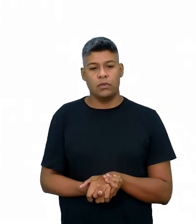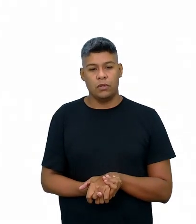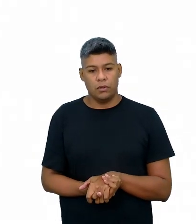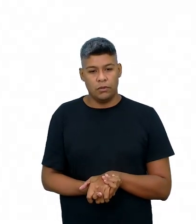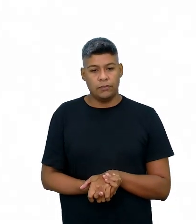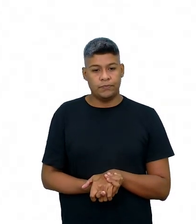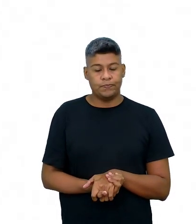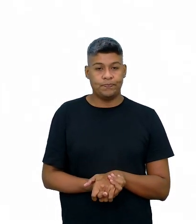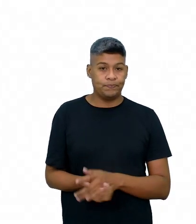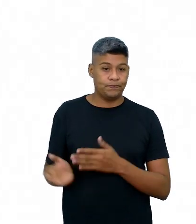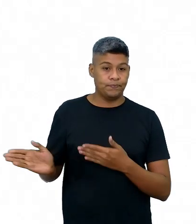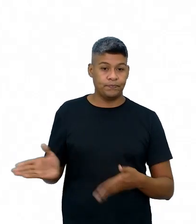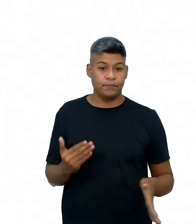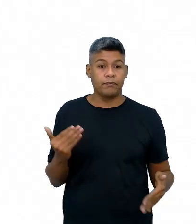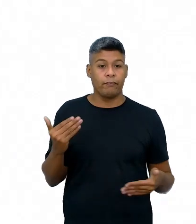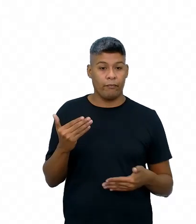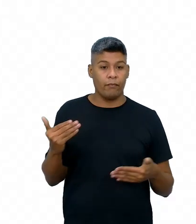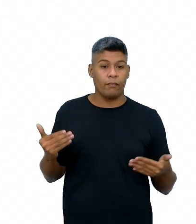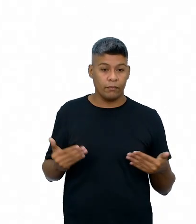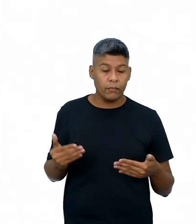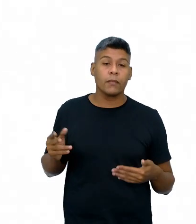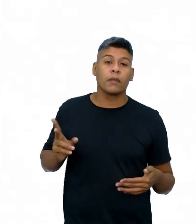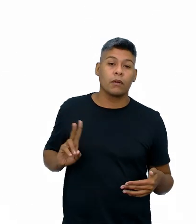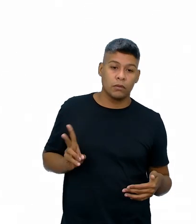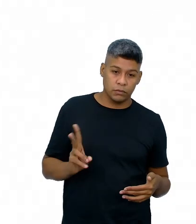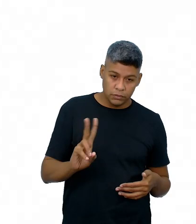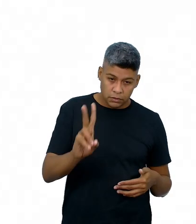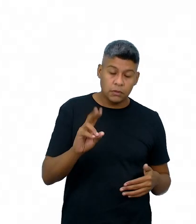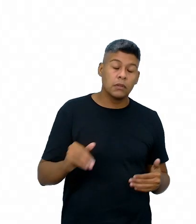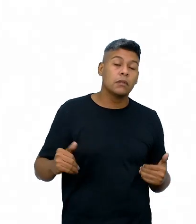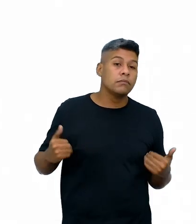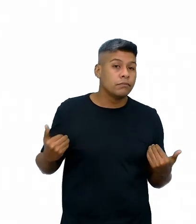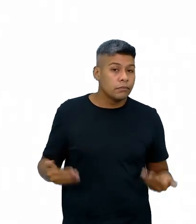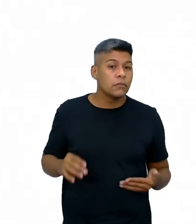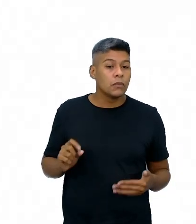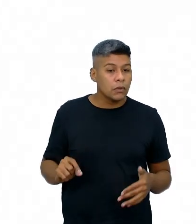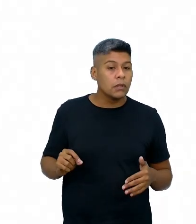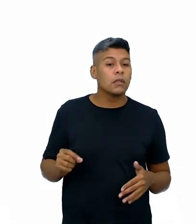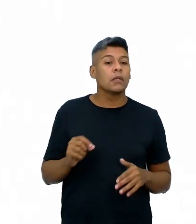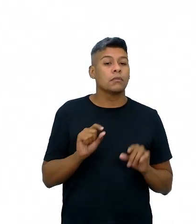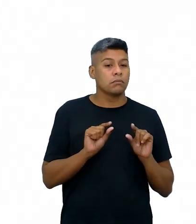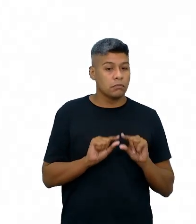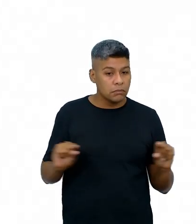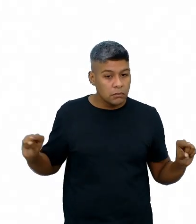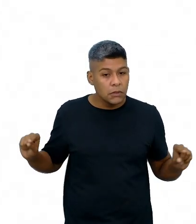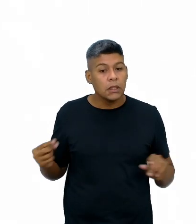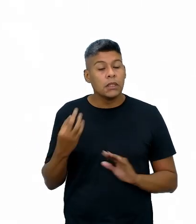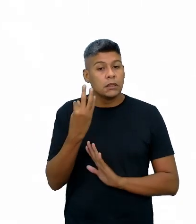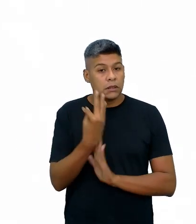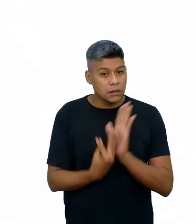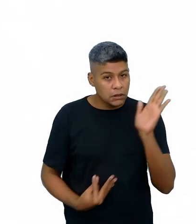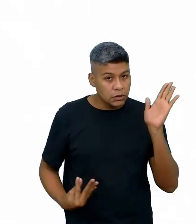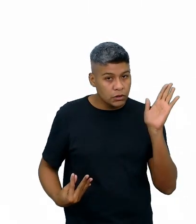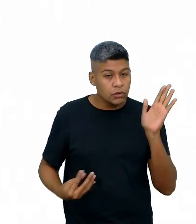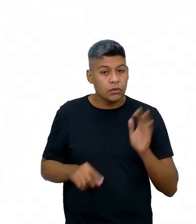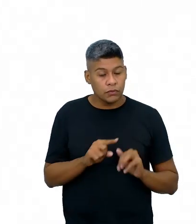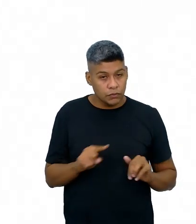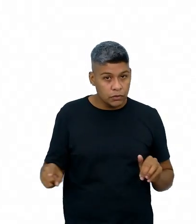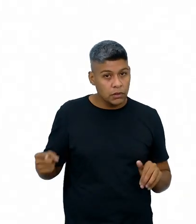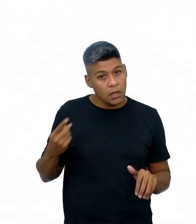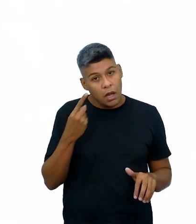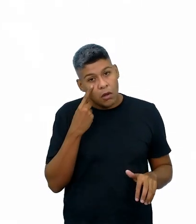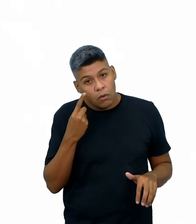Nesse próximo slide, nós continuamos, então, com o trecho de um texto, para vocês